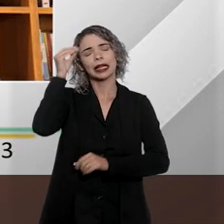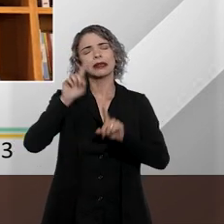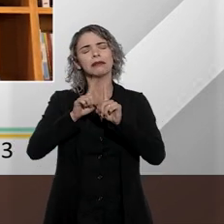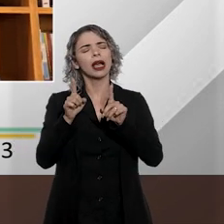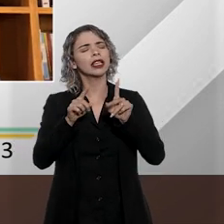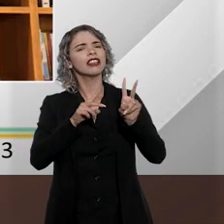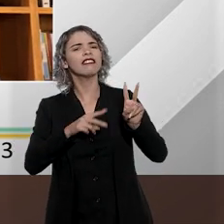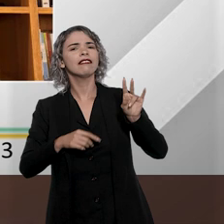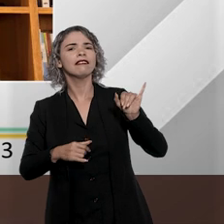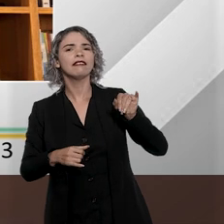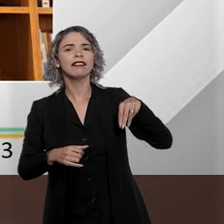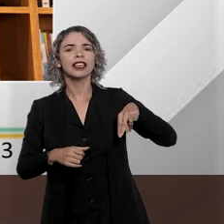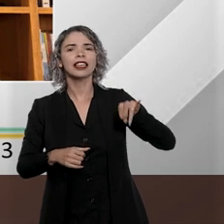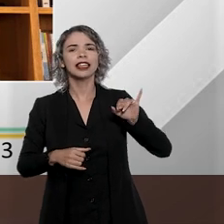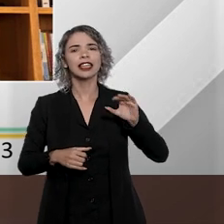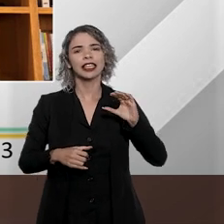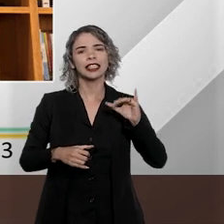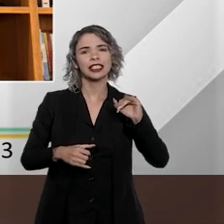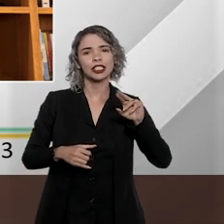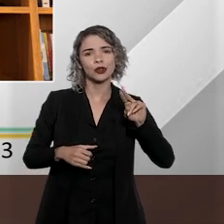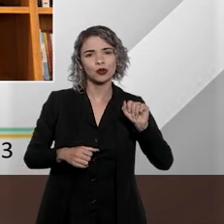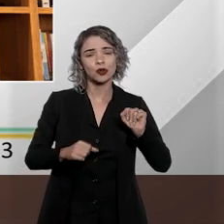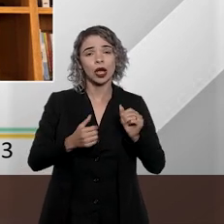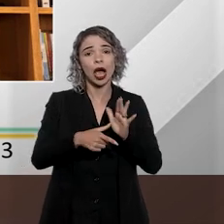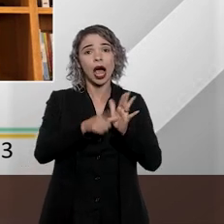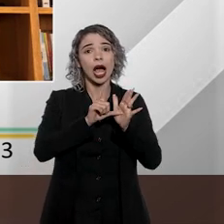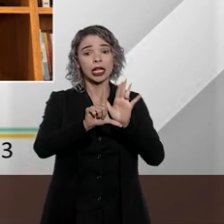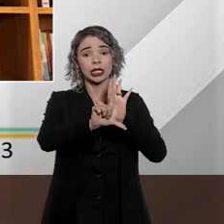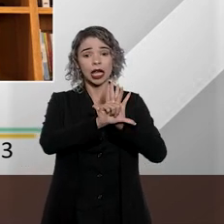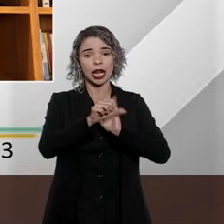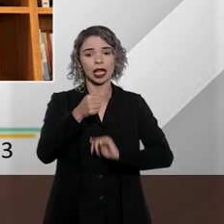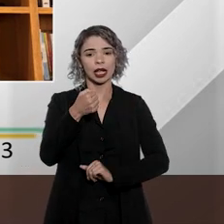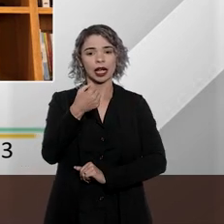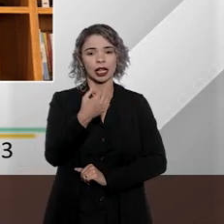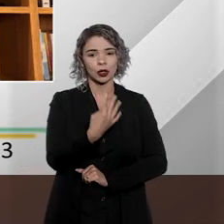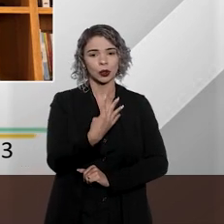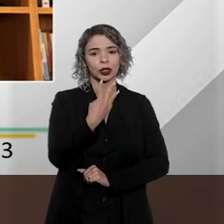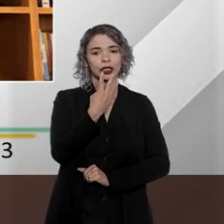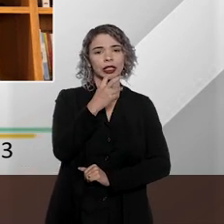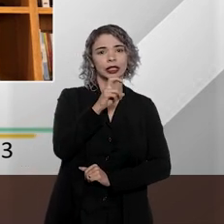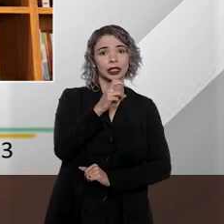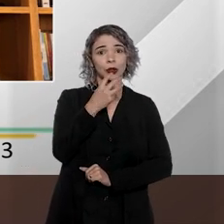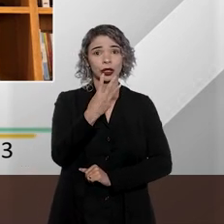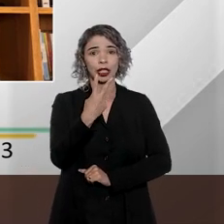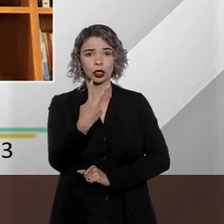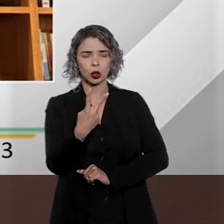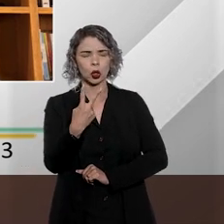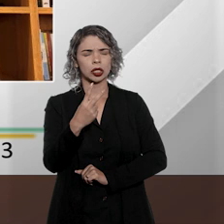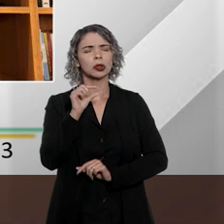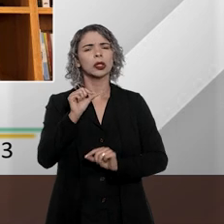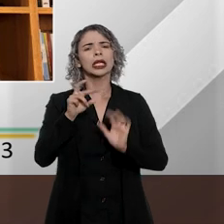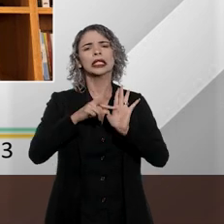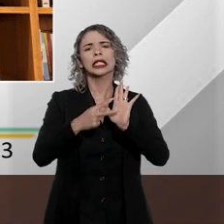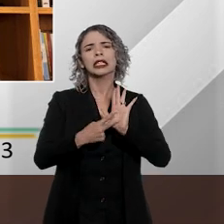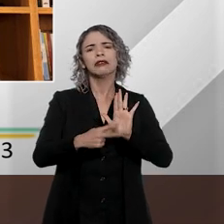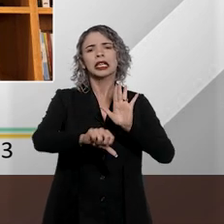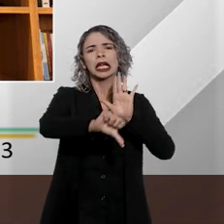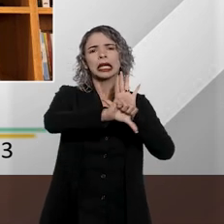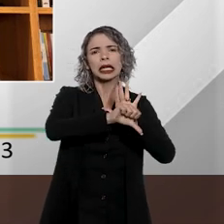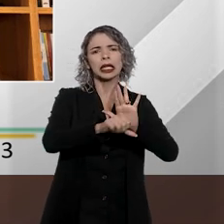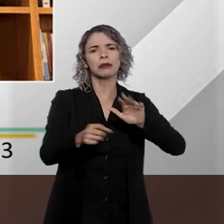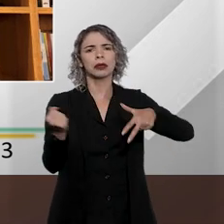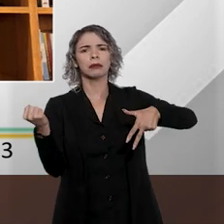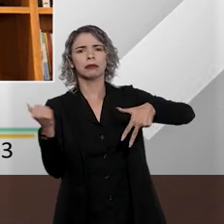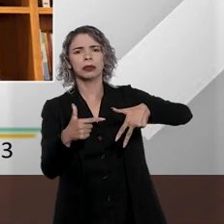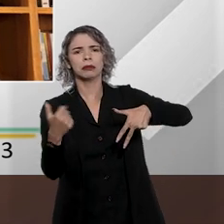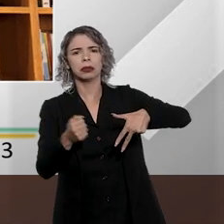professor Vinícius, antes da vigência da lei 14.532, do que que ambos os crimes de injúria racial e racismo, eles